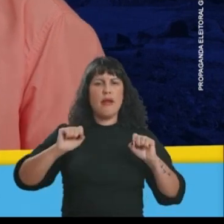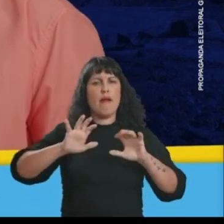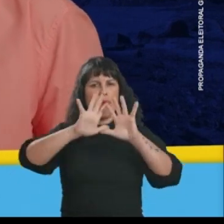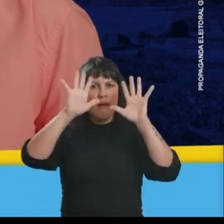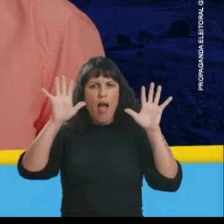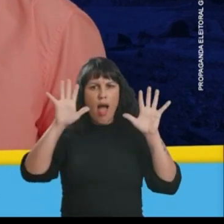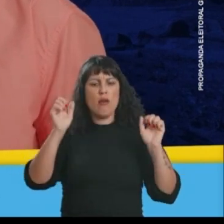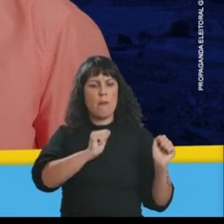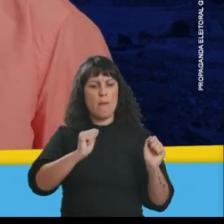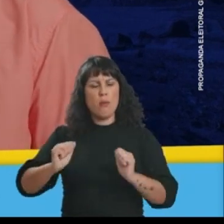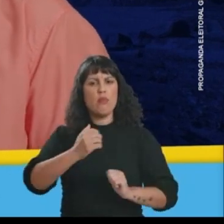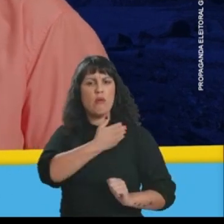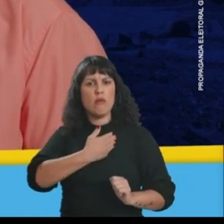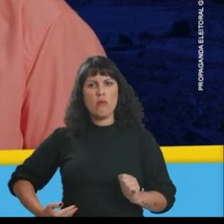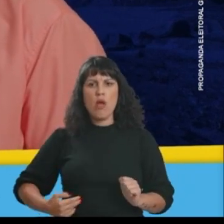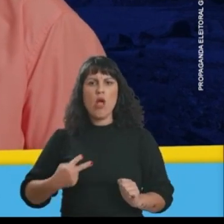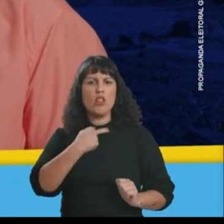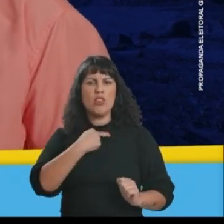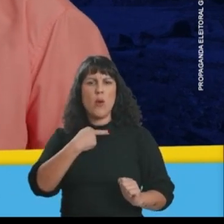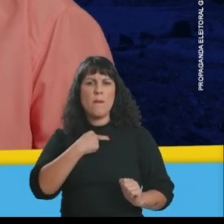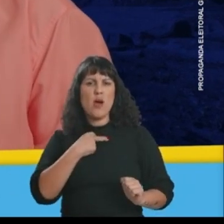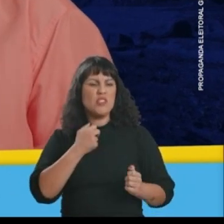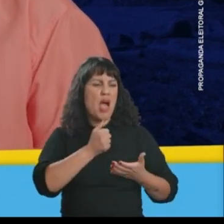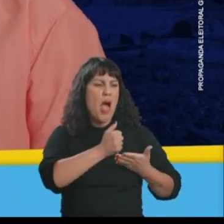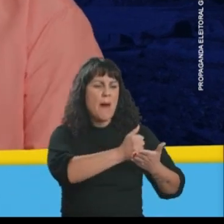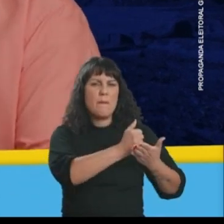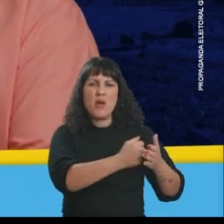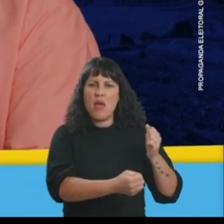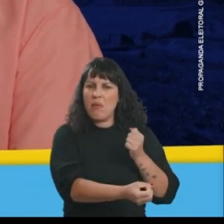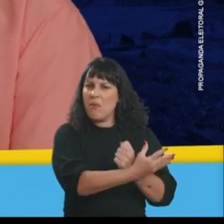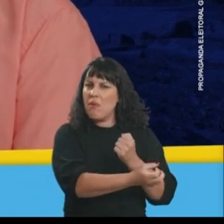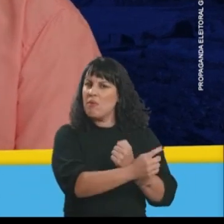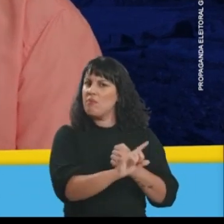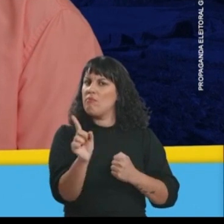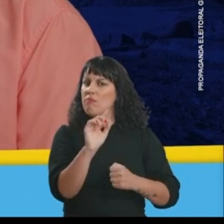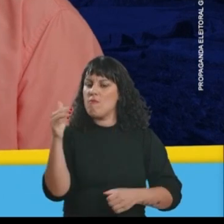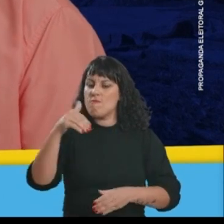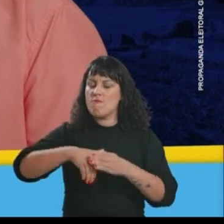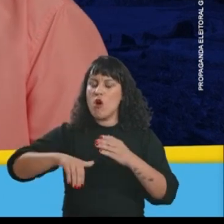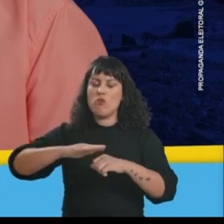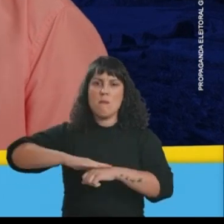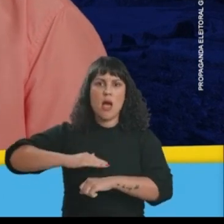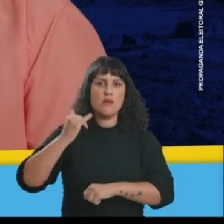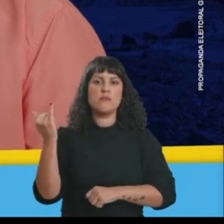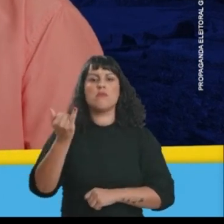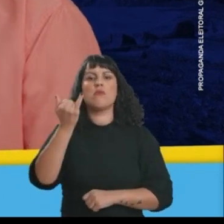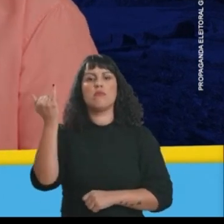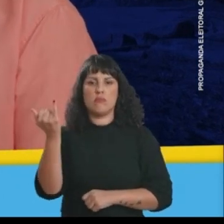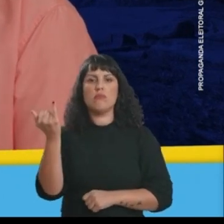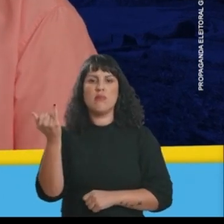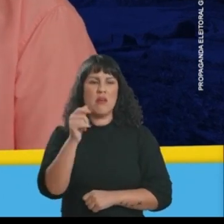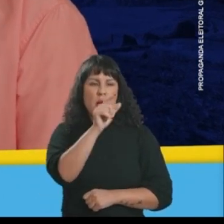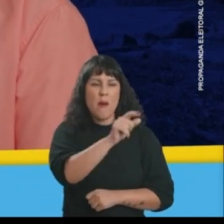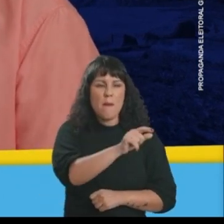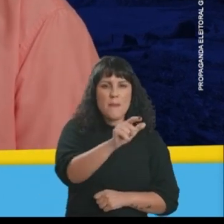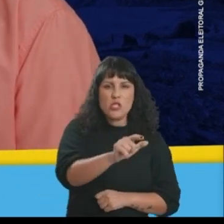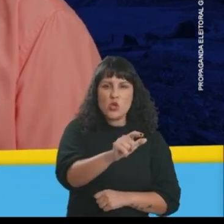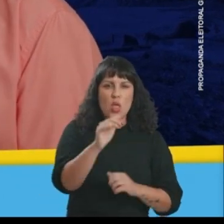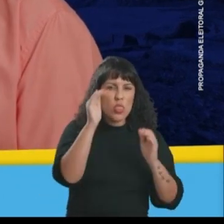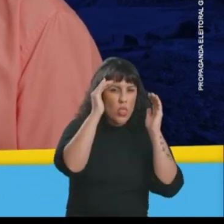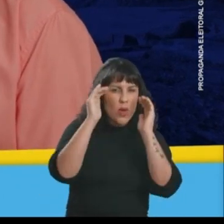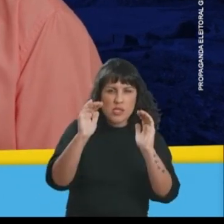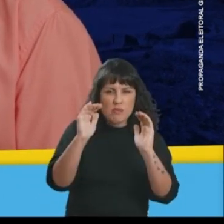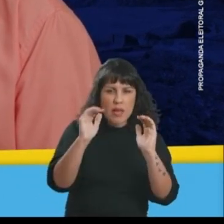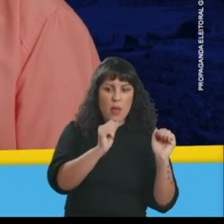e o fim de privilégios políticos. O voto é a arma mais importante e a mais temida por aqueles que não